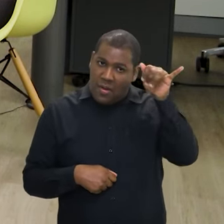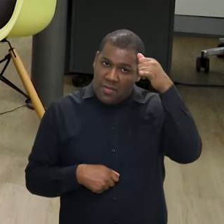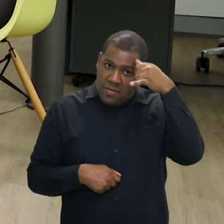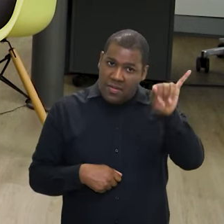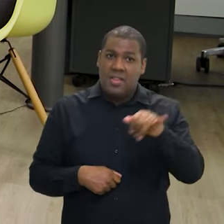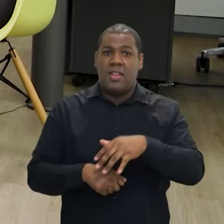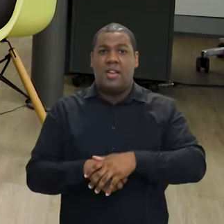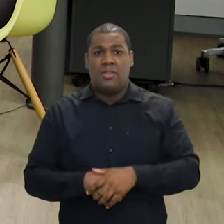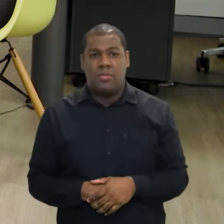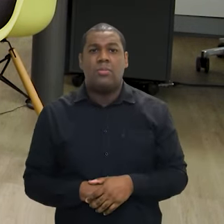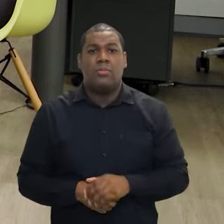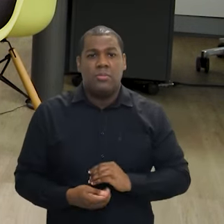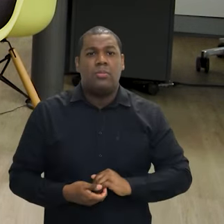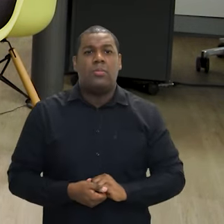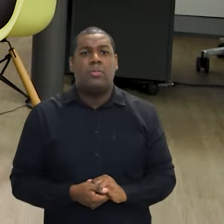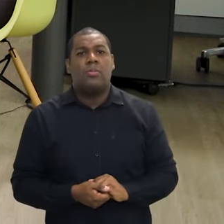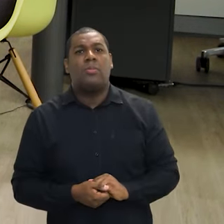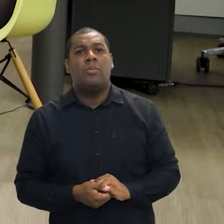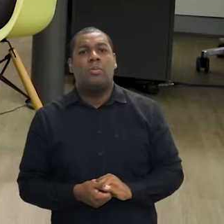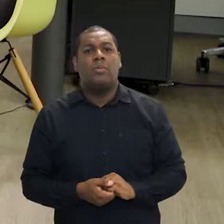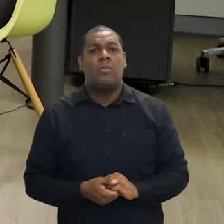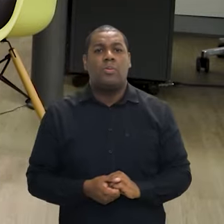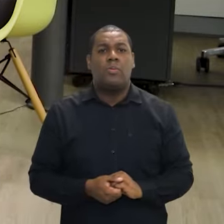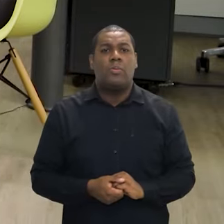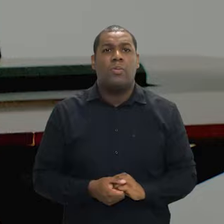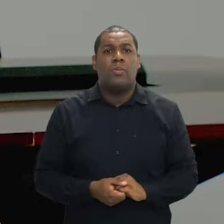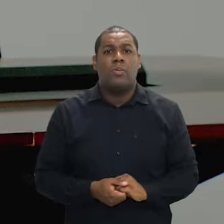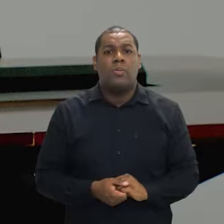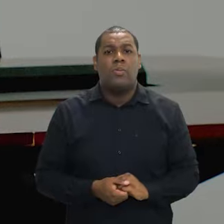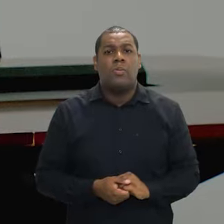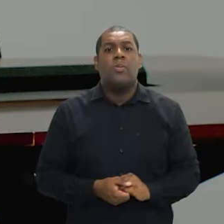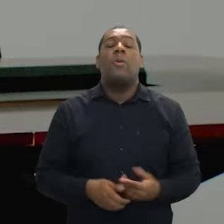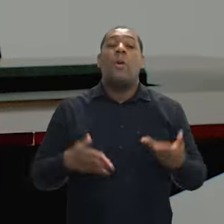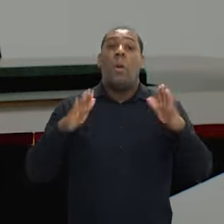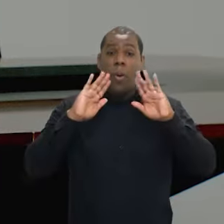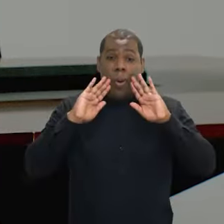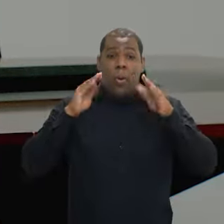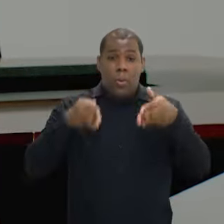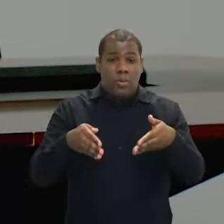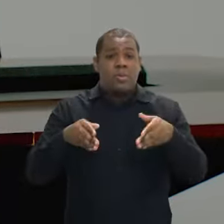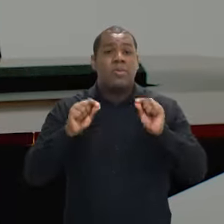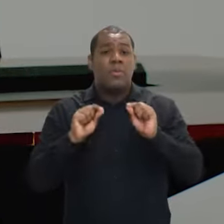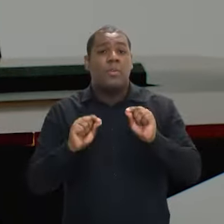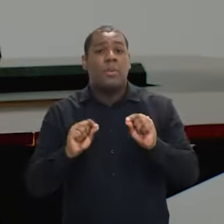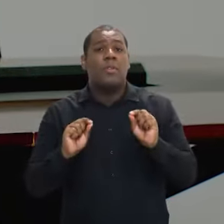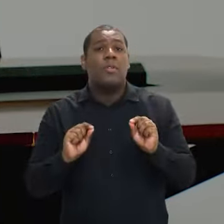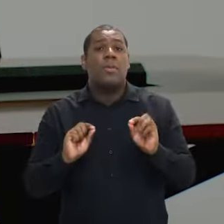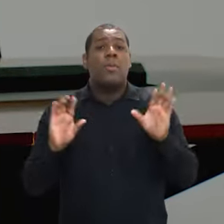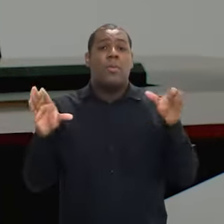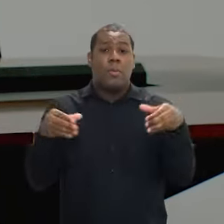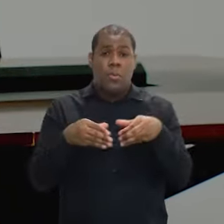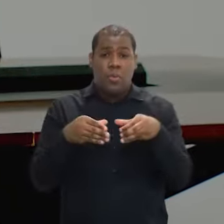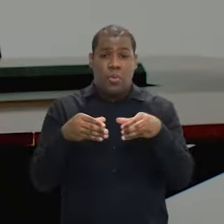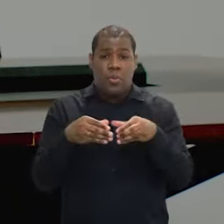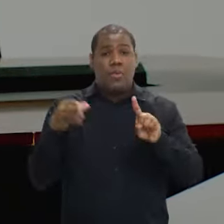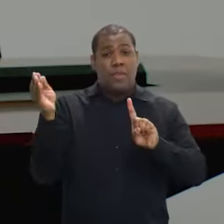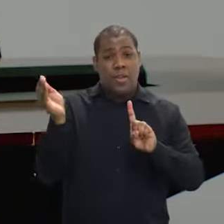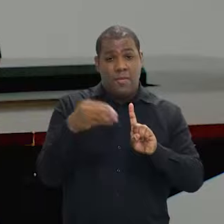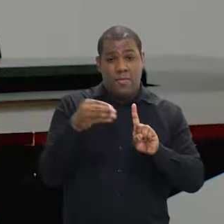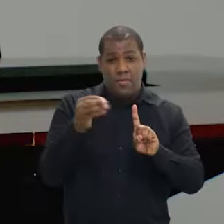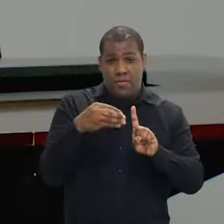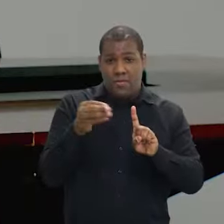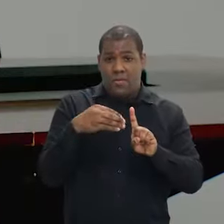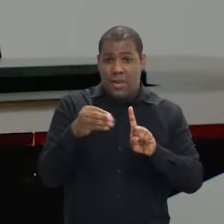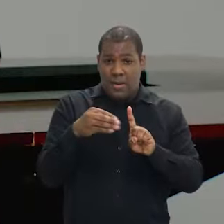criando situações de ameaça para essas pessoas e também primando pela maior participação de grupos que são mais